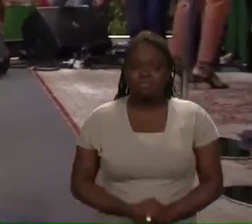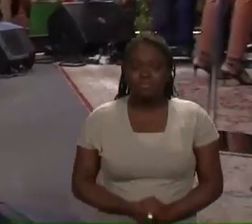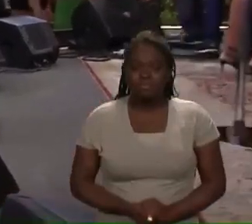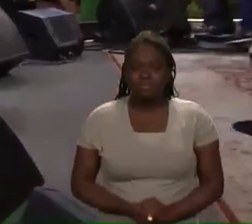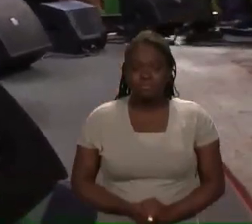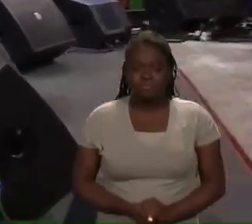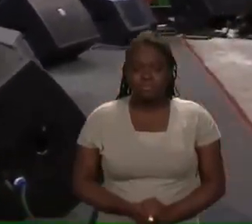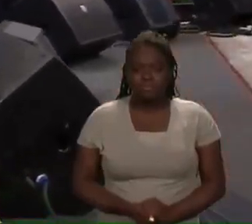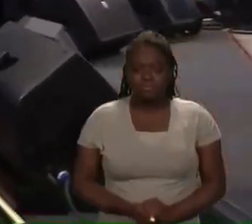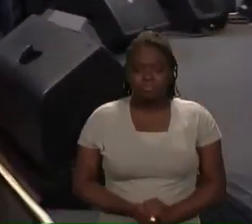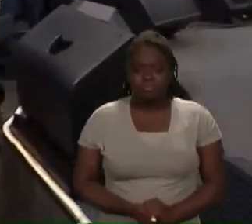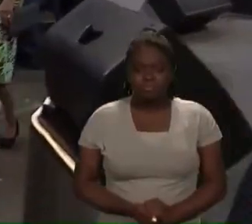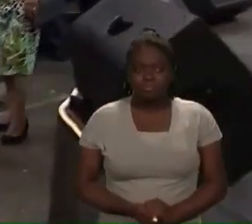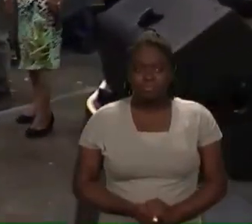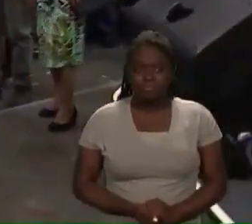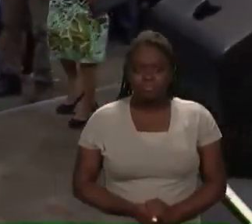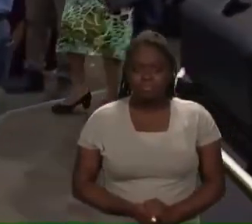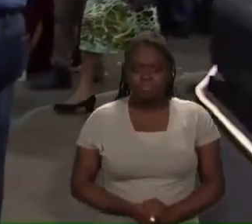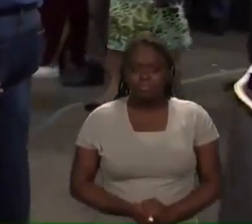Levante as suas mãos.